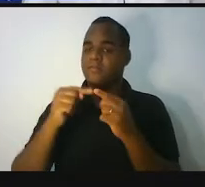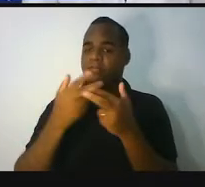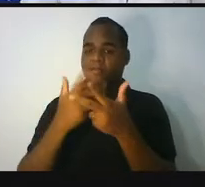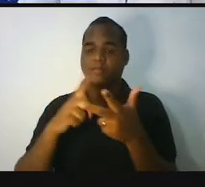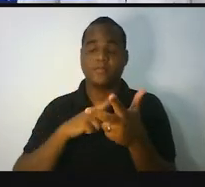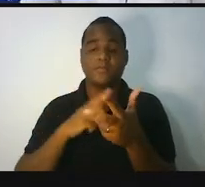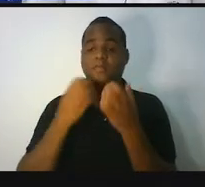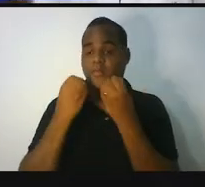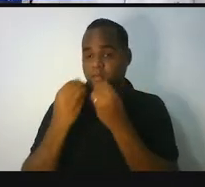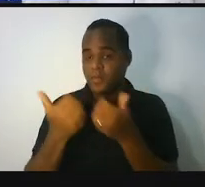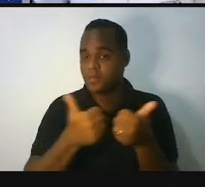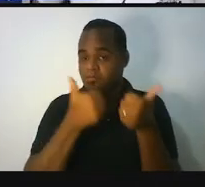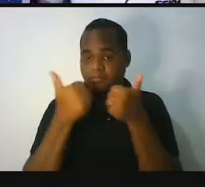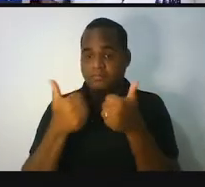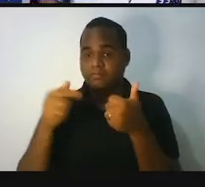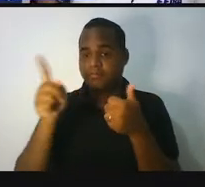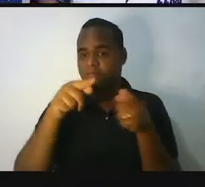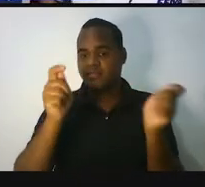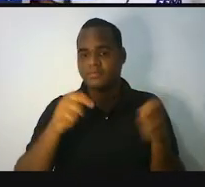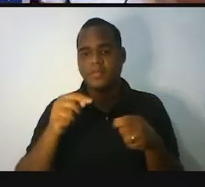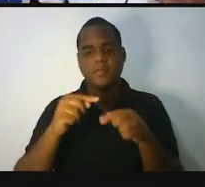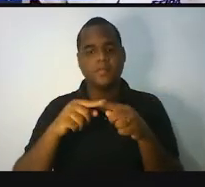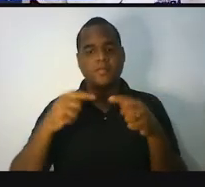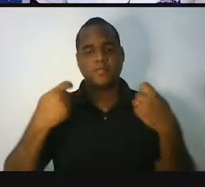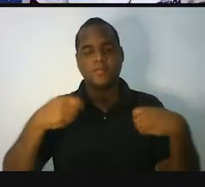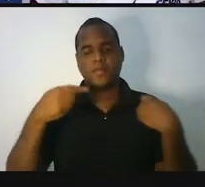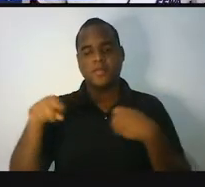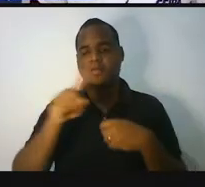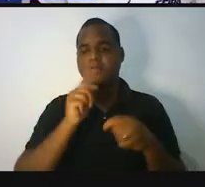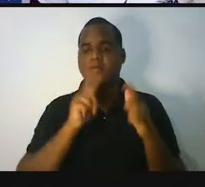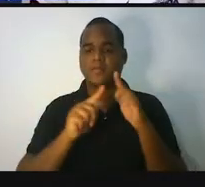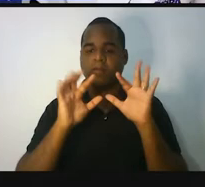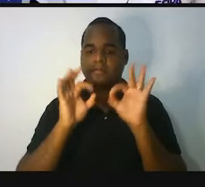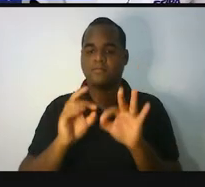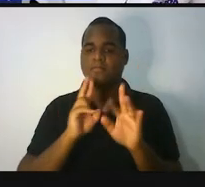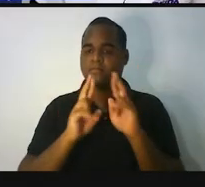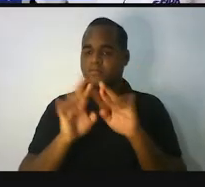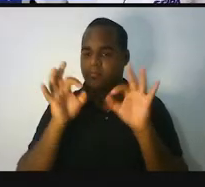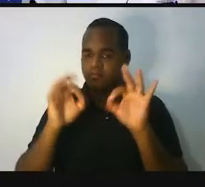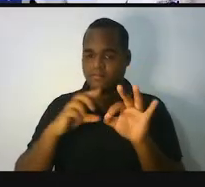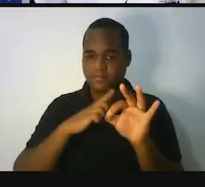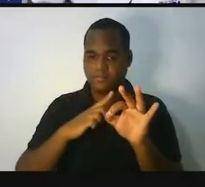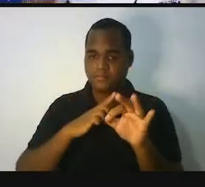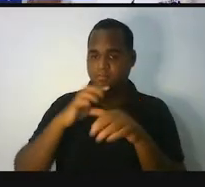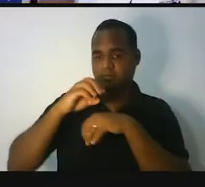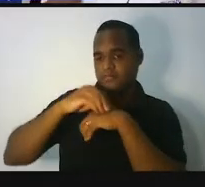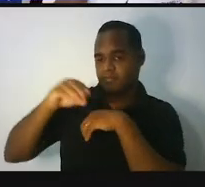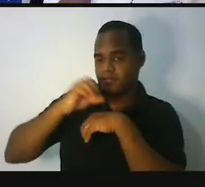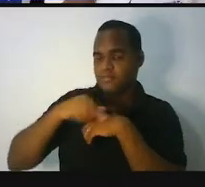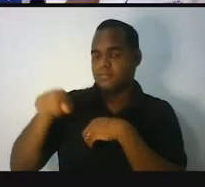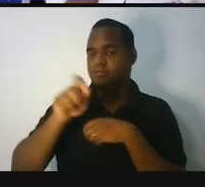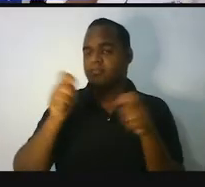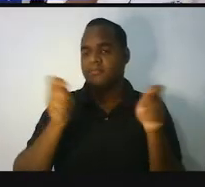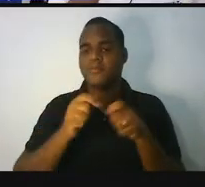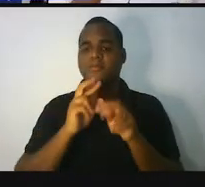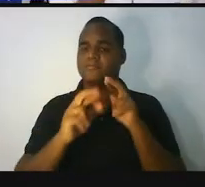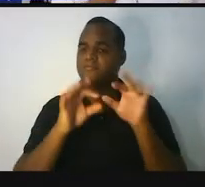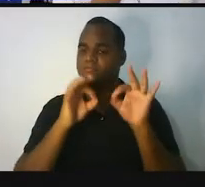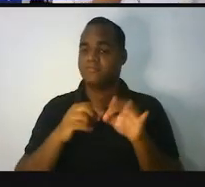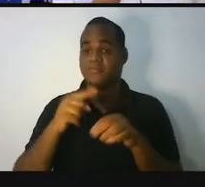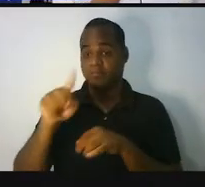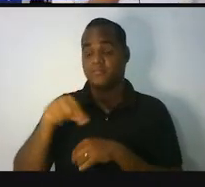Bom, a gente precisa, a gente só consegue responder essa pergunta com as informações que a gente tem e a gente tem essas duas.